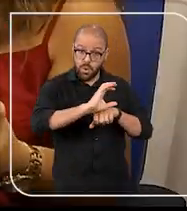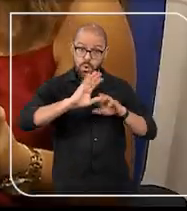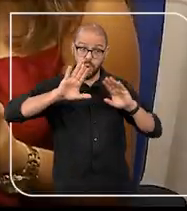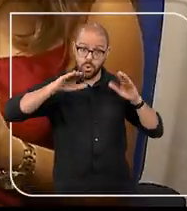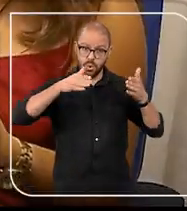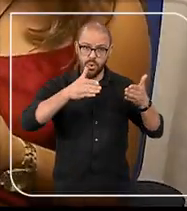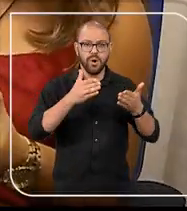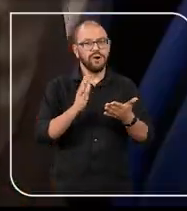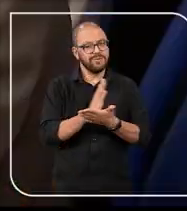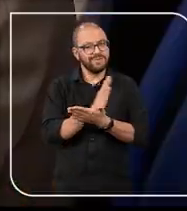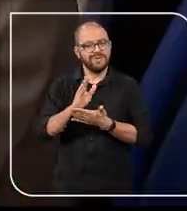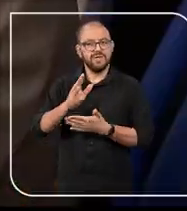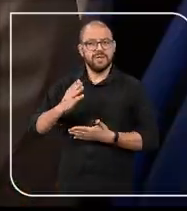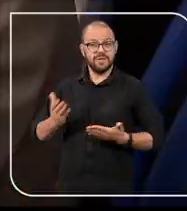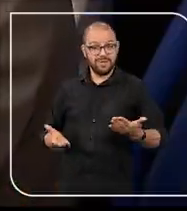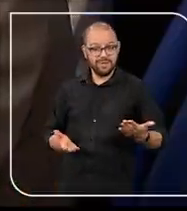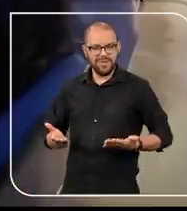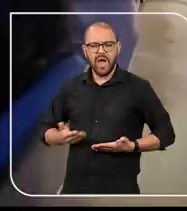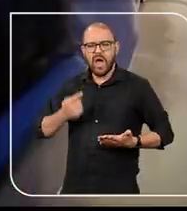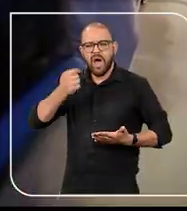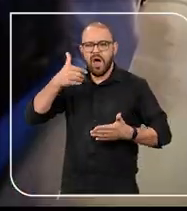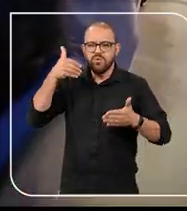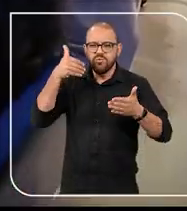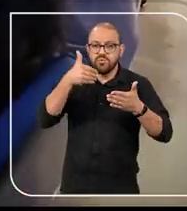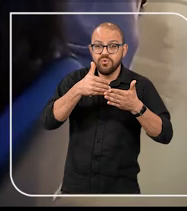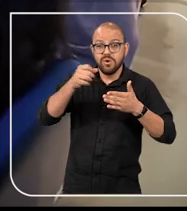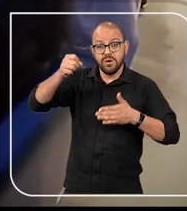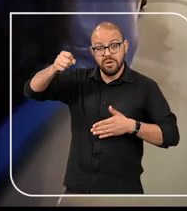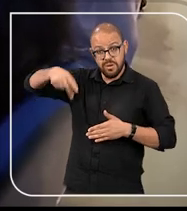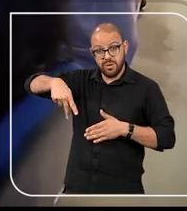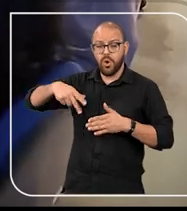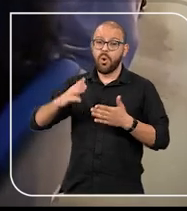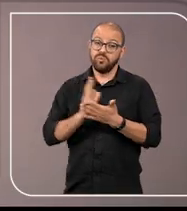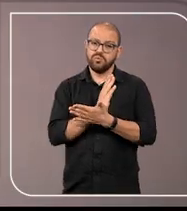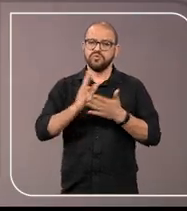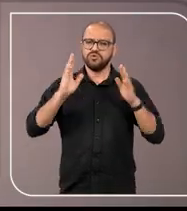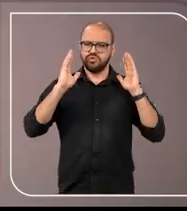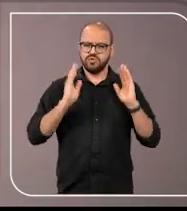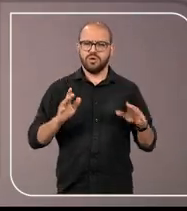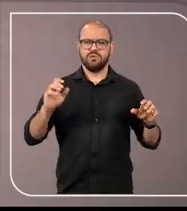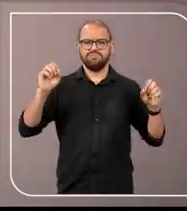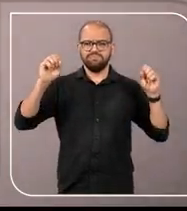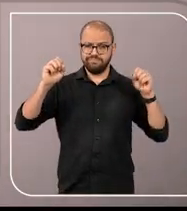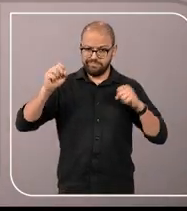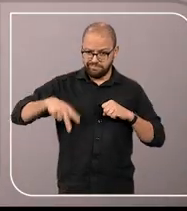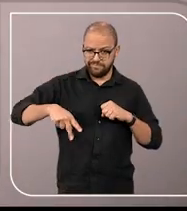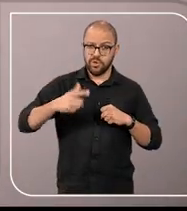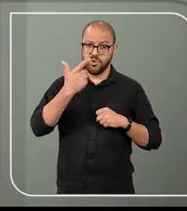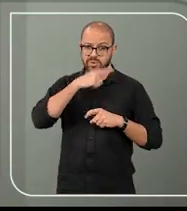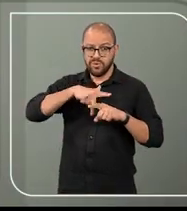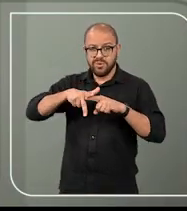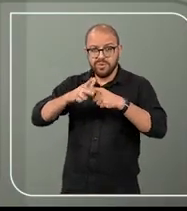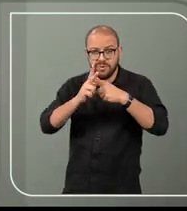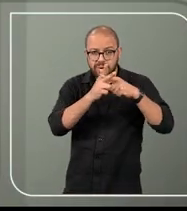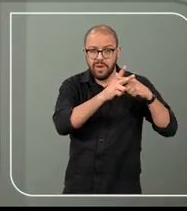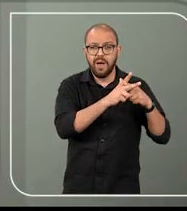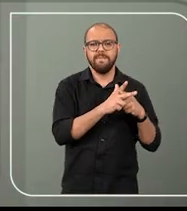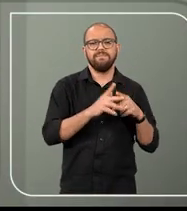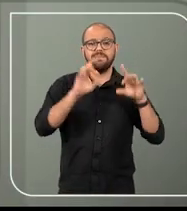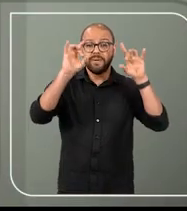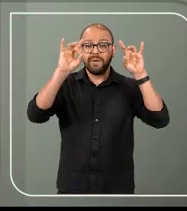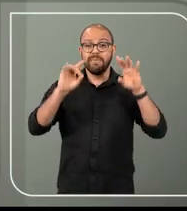Curso destinado a servidor e servidora em fase de aposentadoria, ou já aposentados, oferece